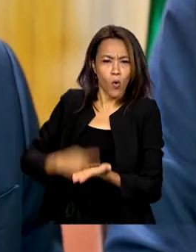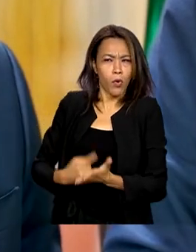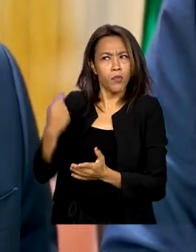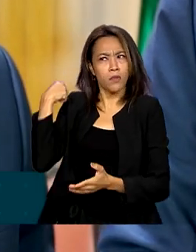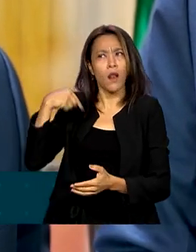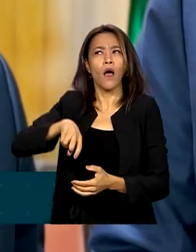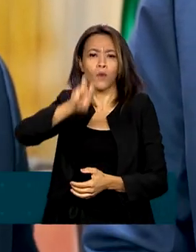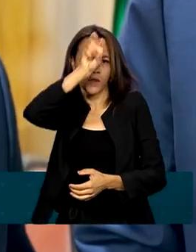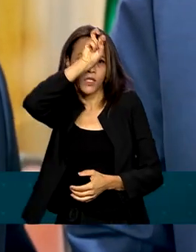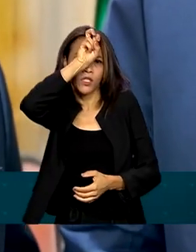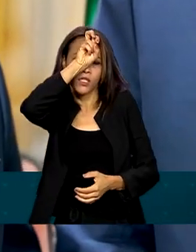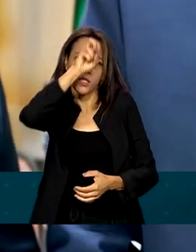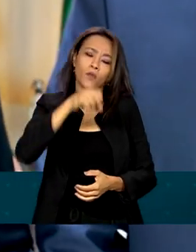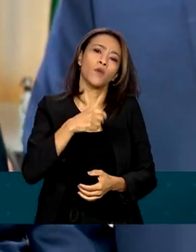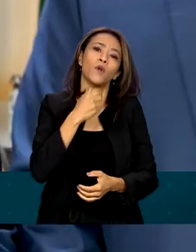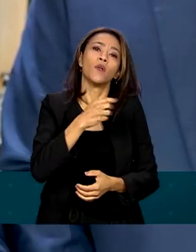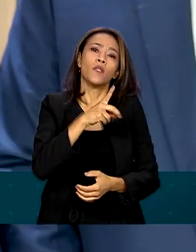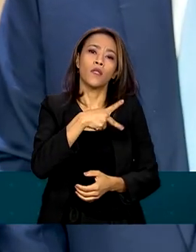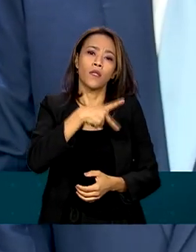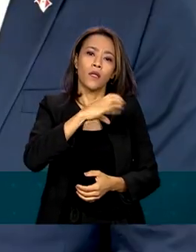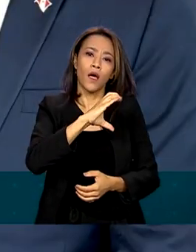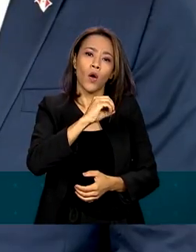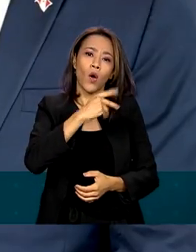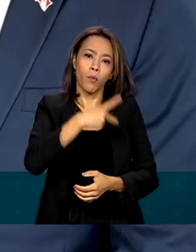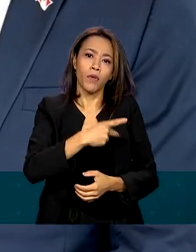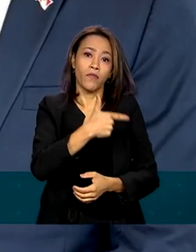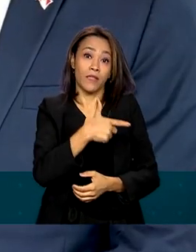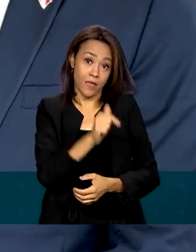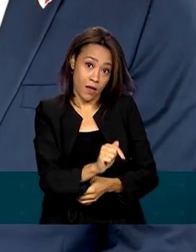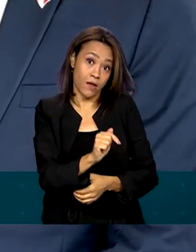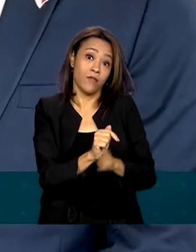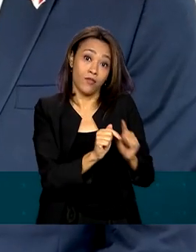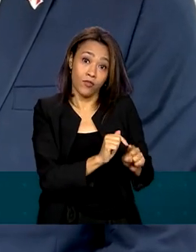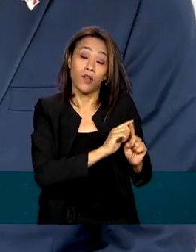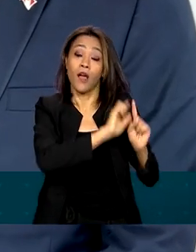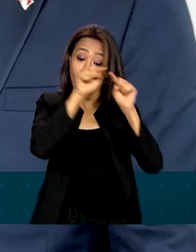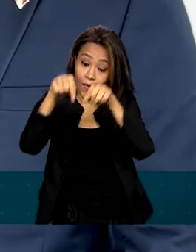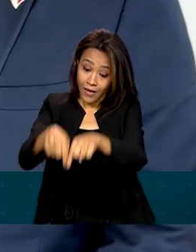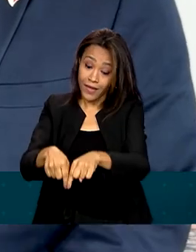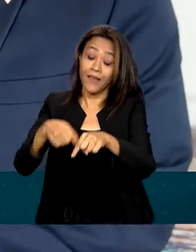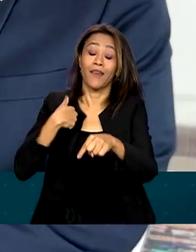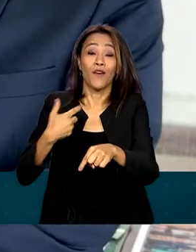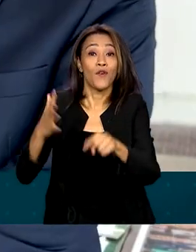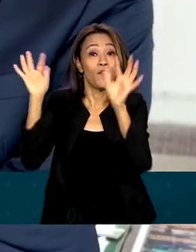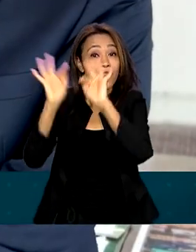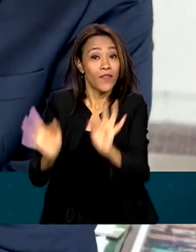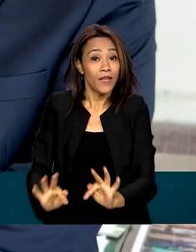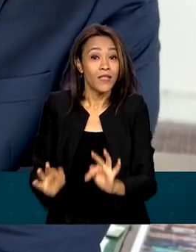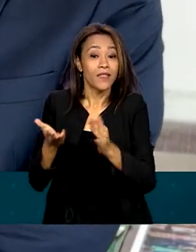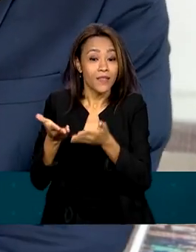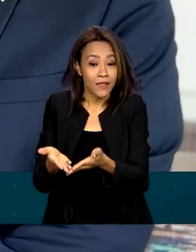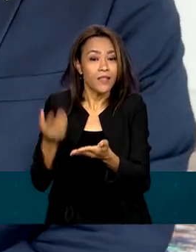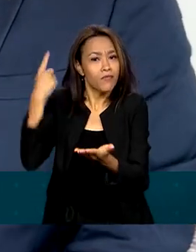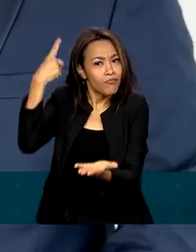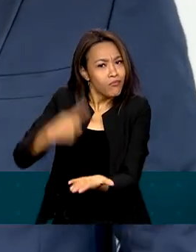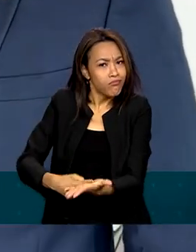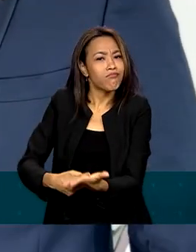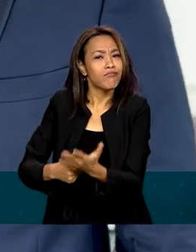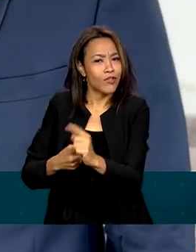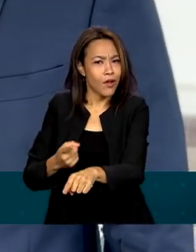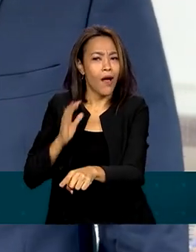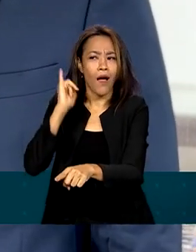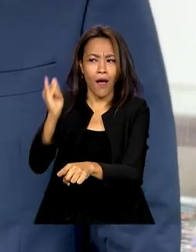de que a COP30 poderia ser realizada no Brasil. E eu fiquei feliz quando o nosso ministro, Mauro Vieira, formalizou ao